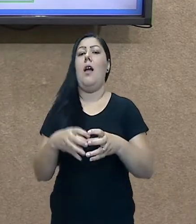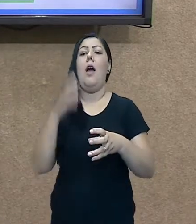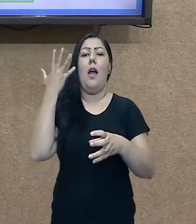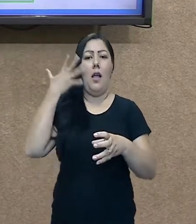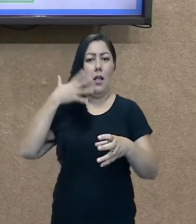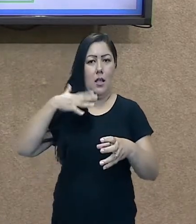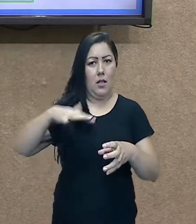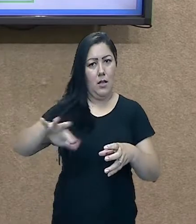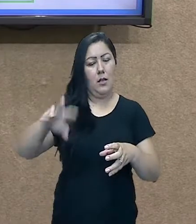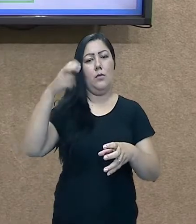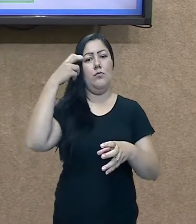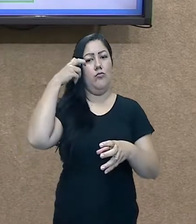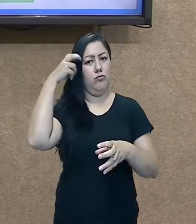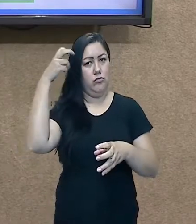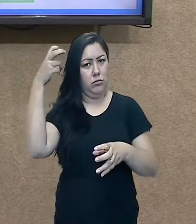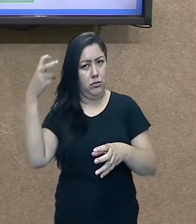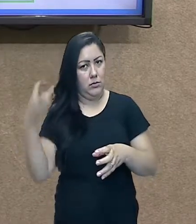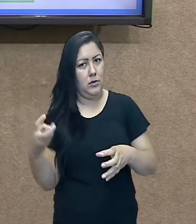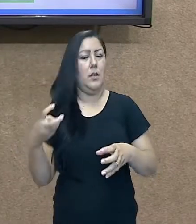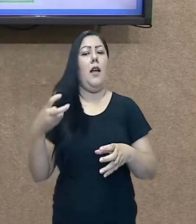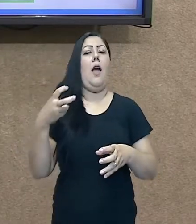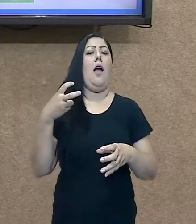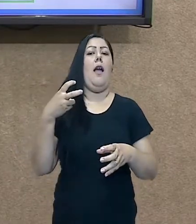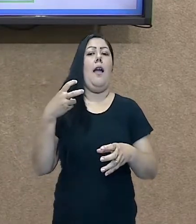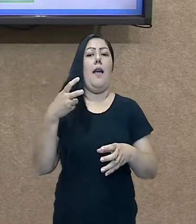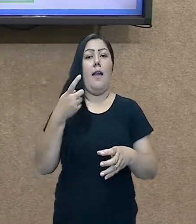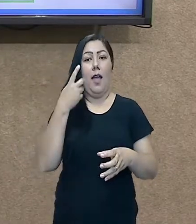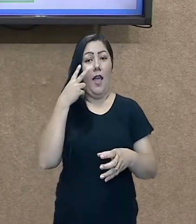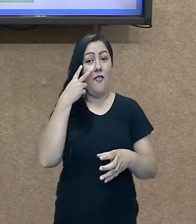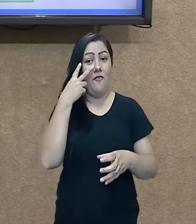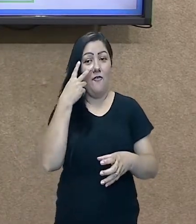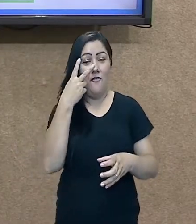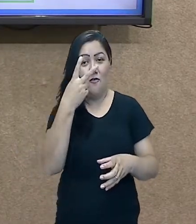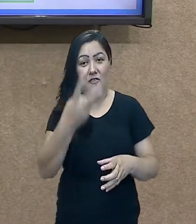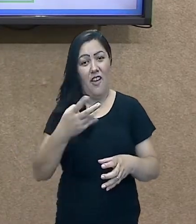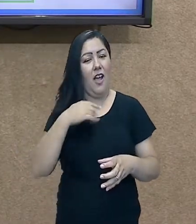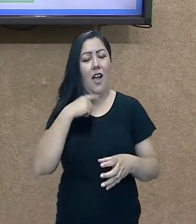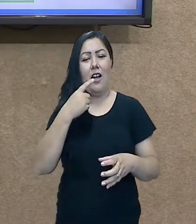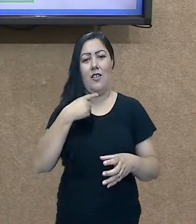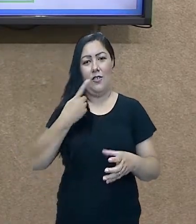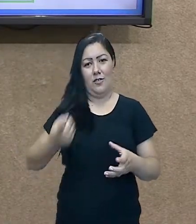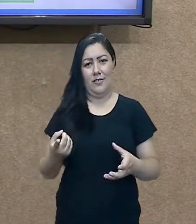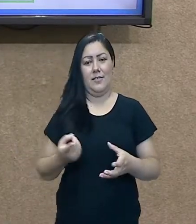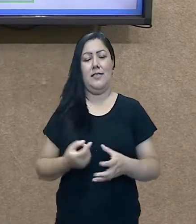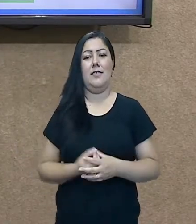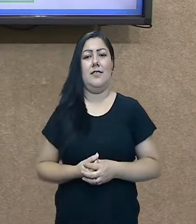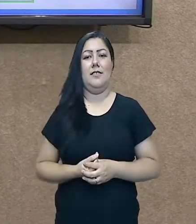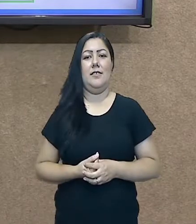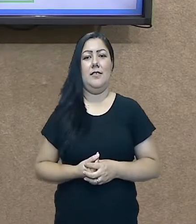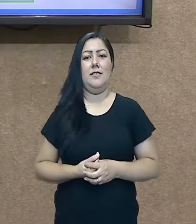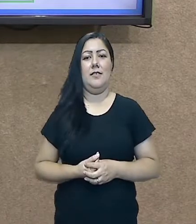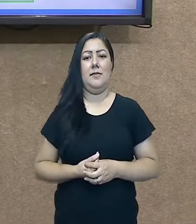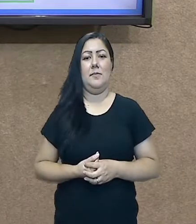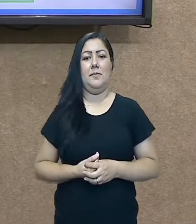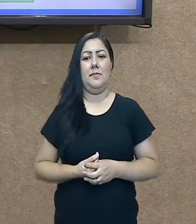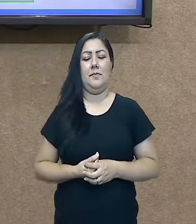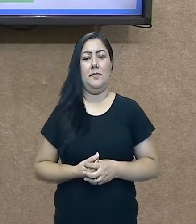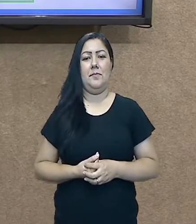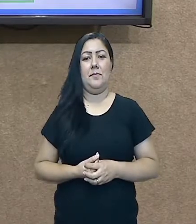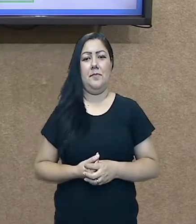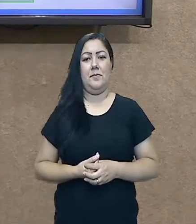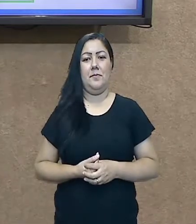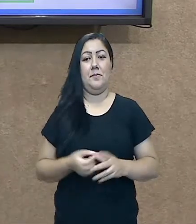Pode ser construída pela natureza e pelo homem. Ok?